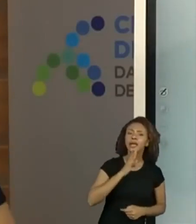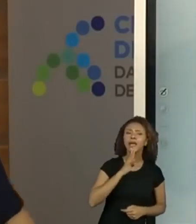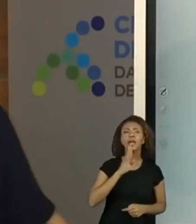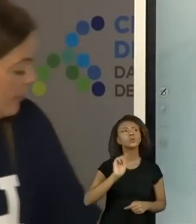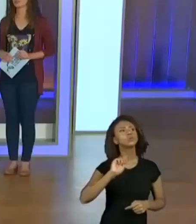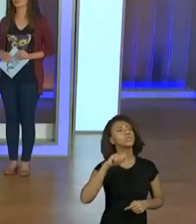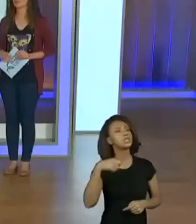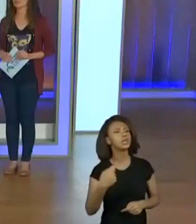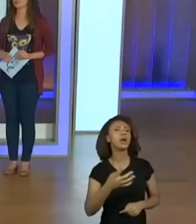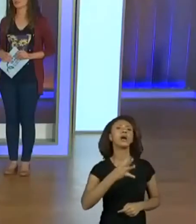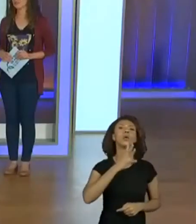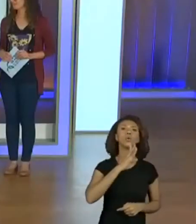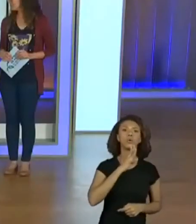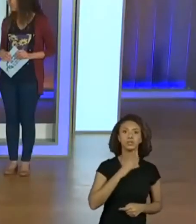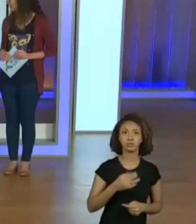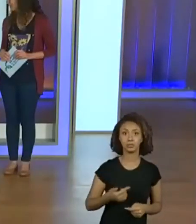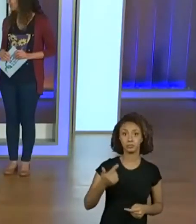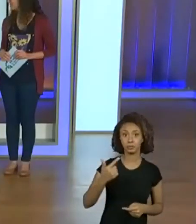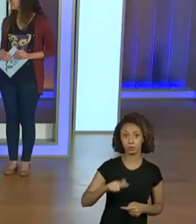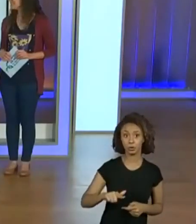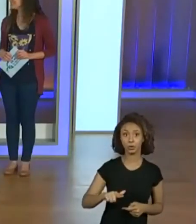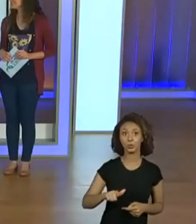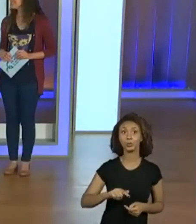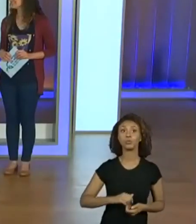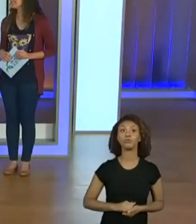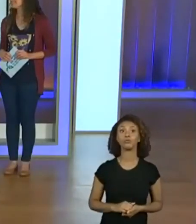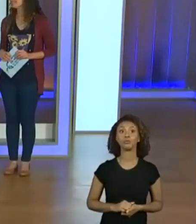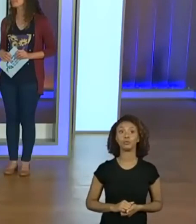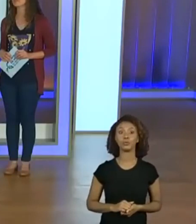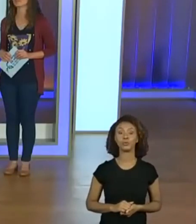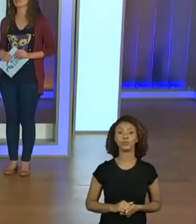Ok? Então, vamos lá. Vou pegar de novo minhas filipetinhas.